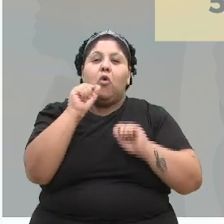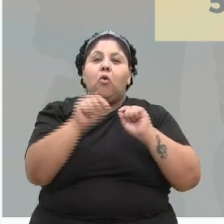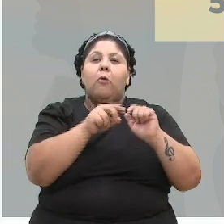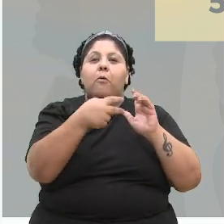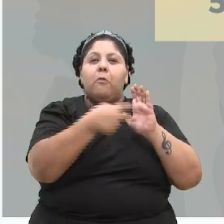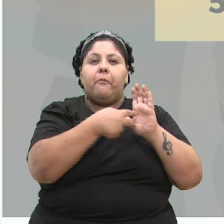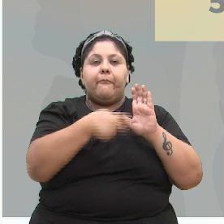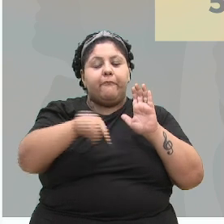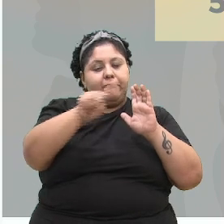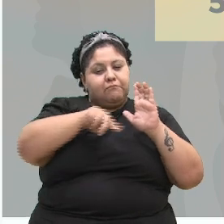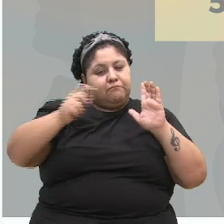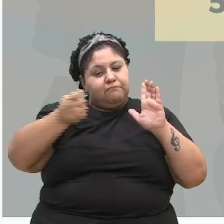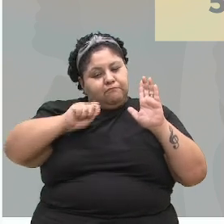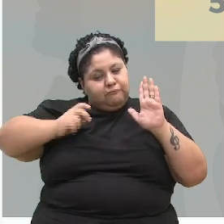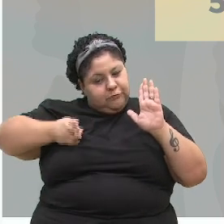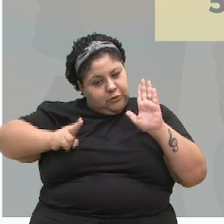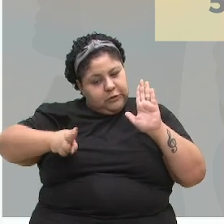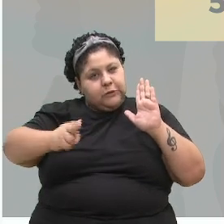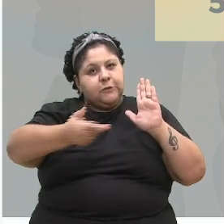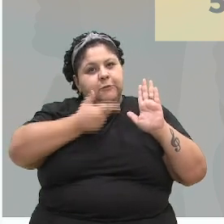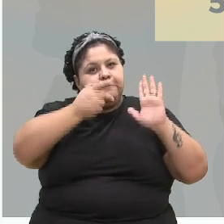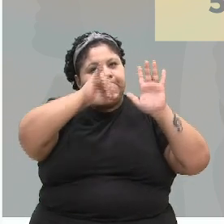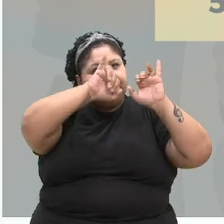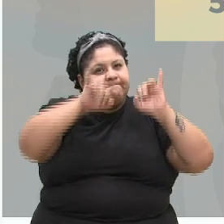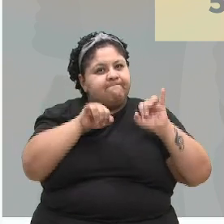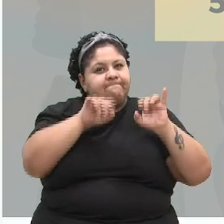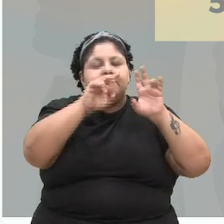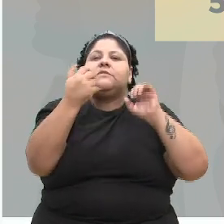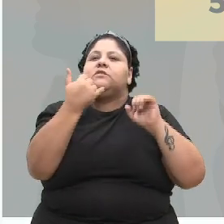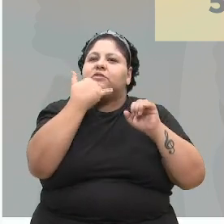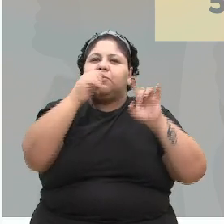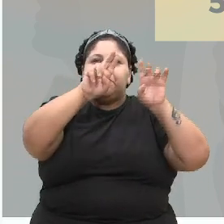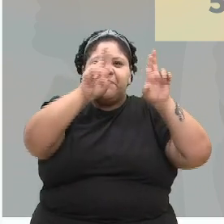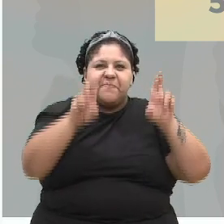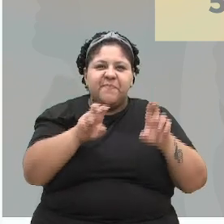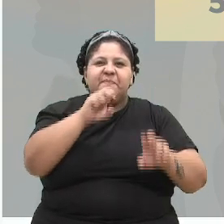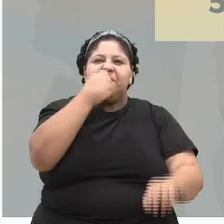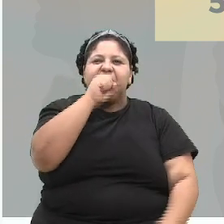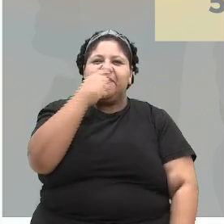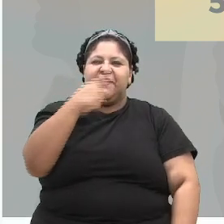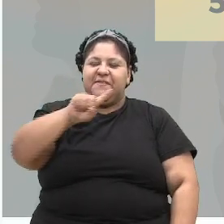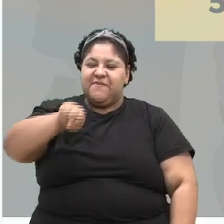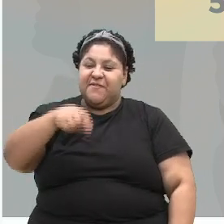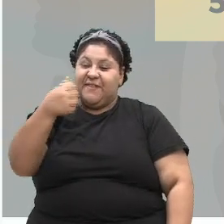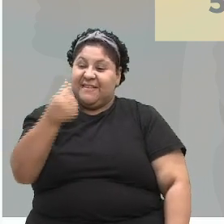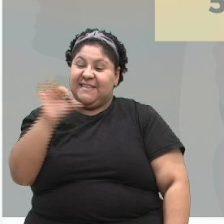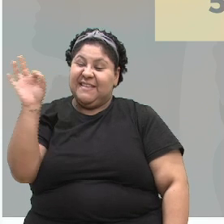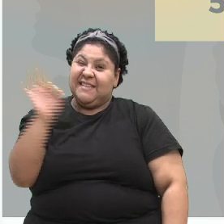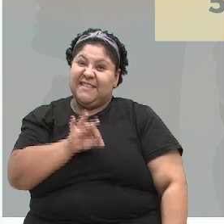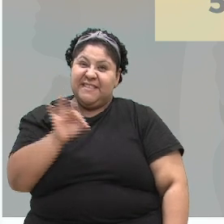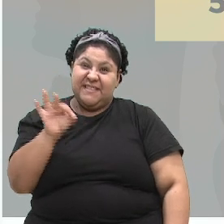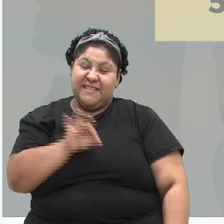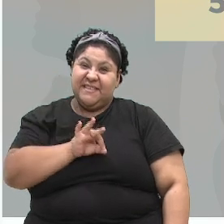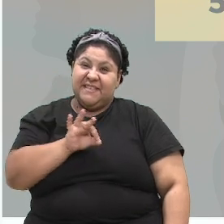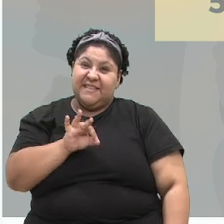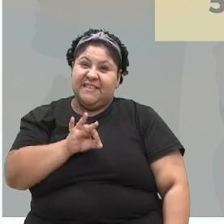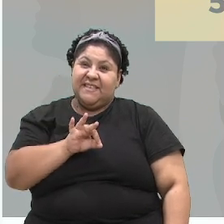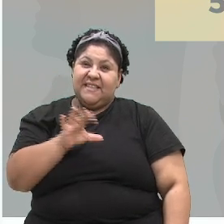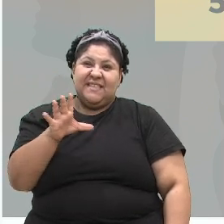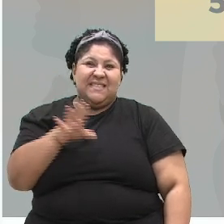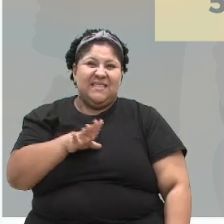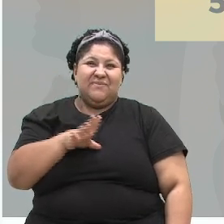continuar falando sobre esse assunto, é que 81,6% sem medidas